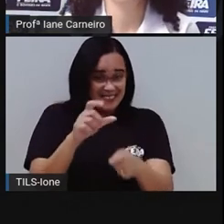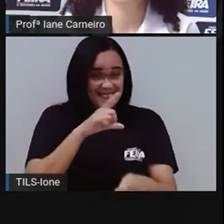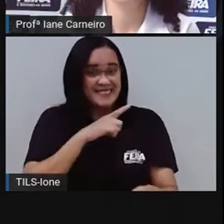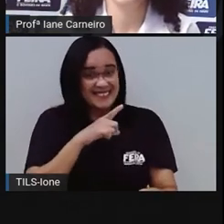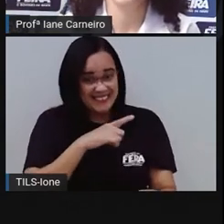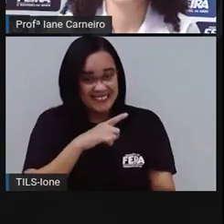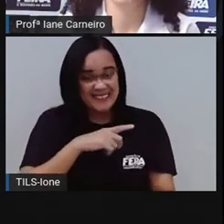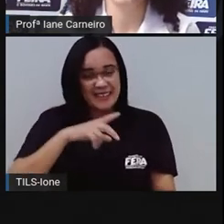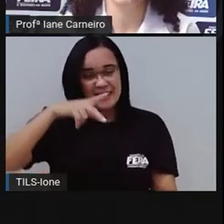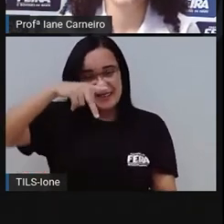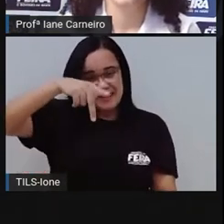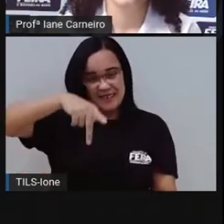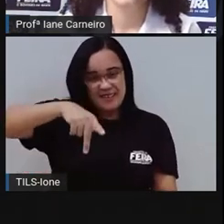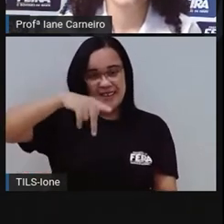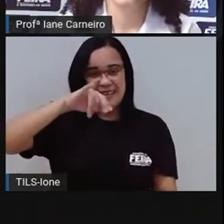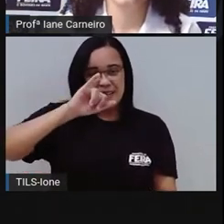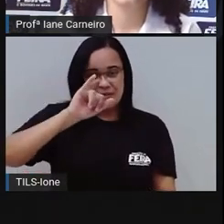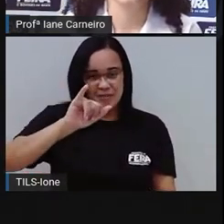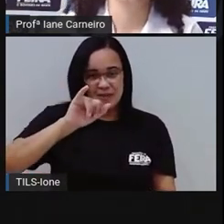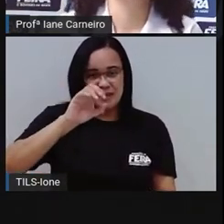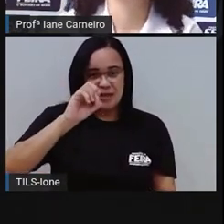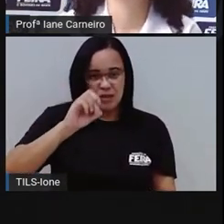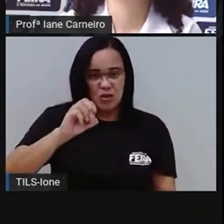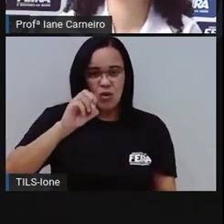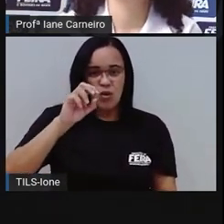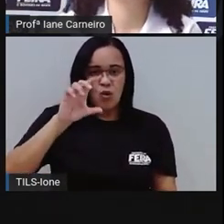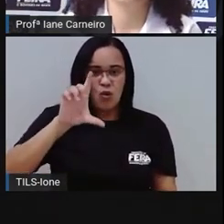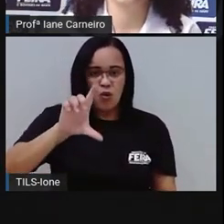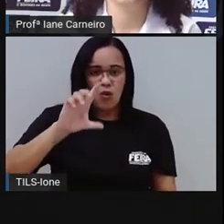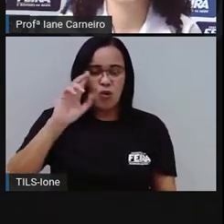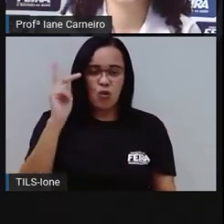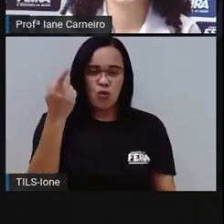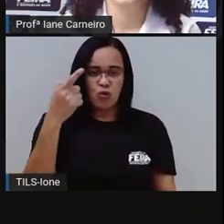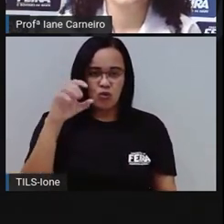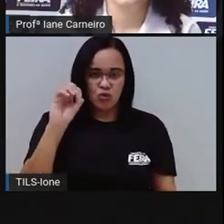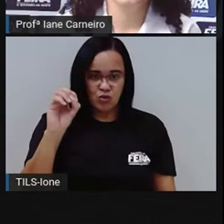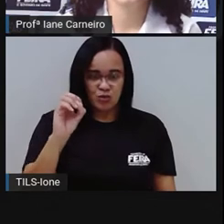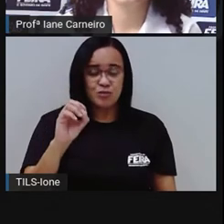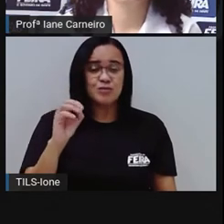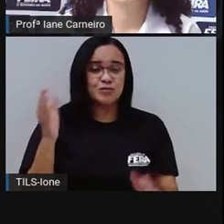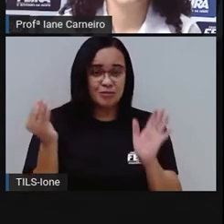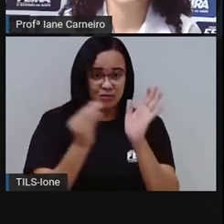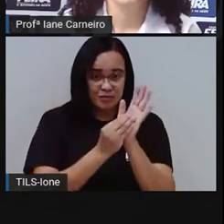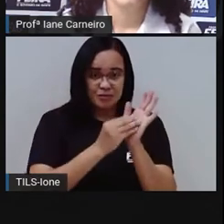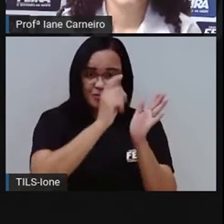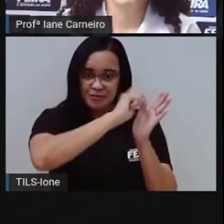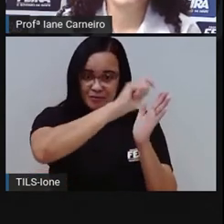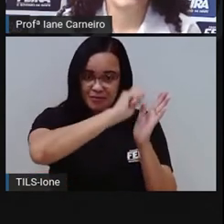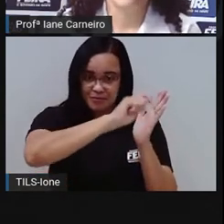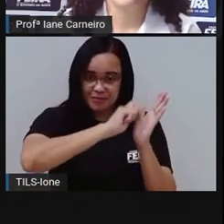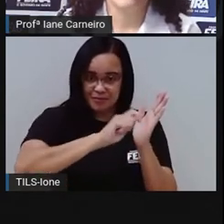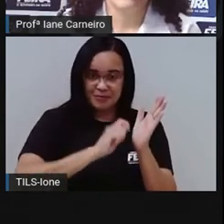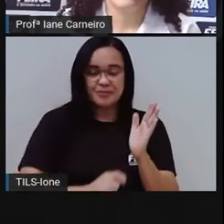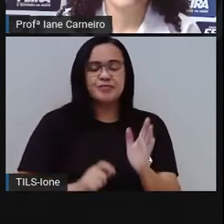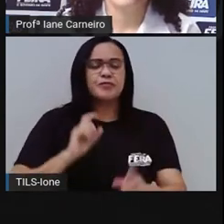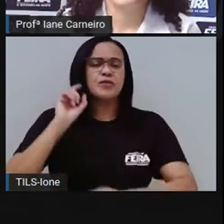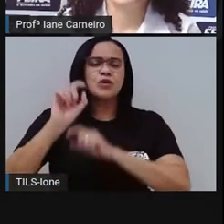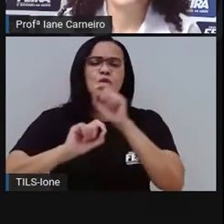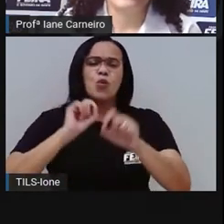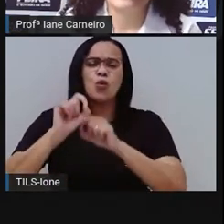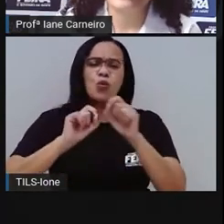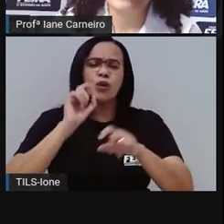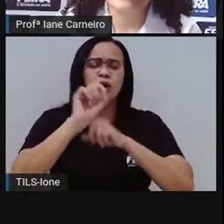Escrevam aí, ó, piolho. Escrevam aí no papel. O próximo, ó. O que é o que é?